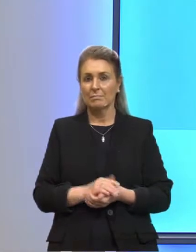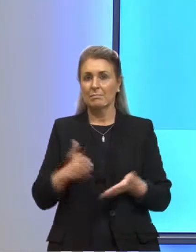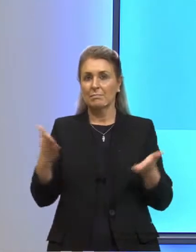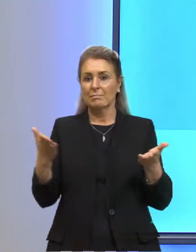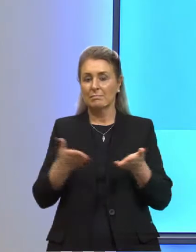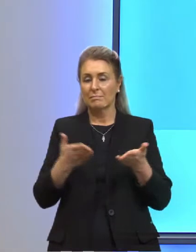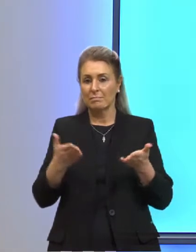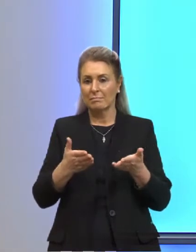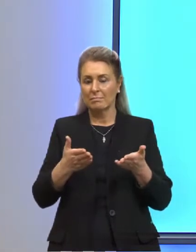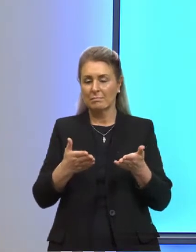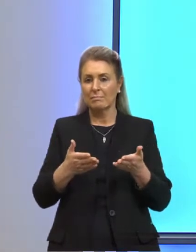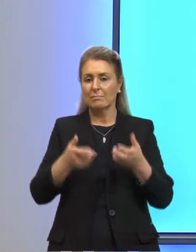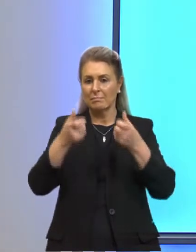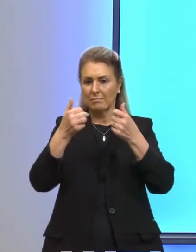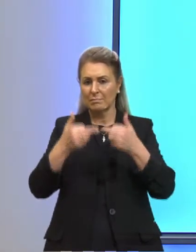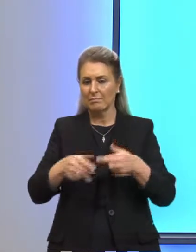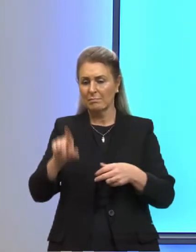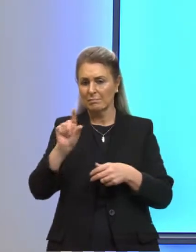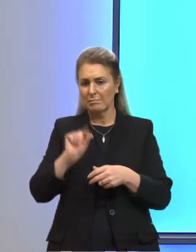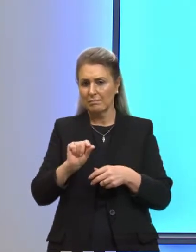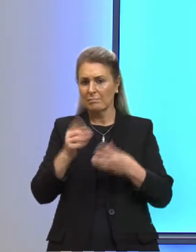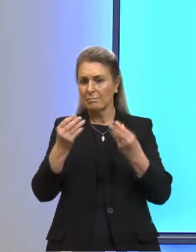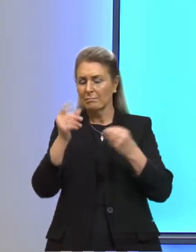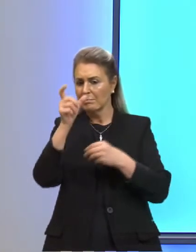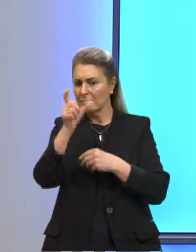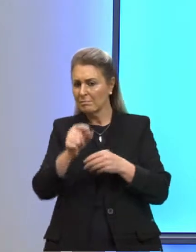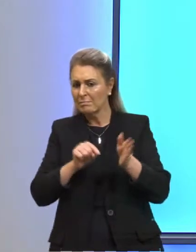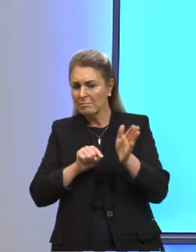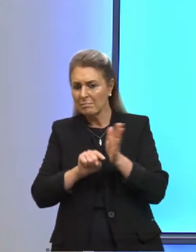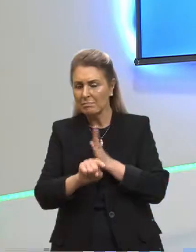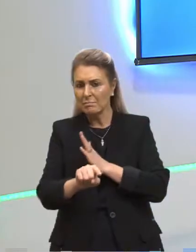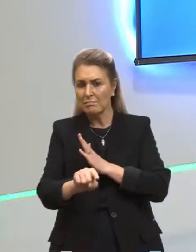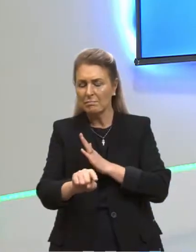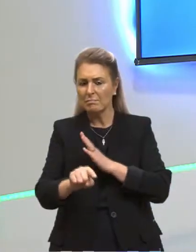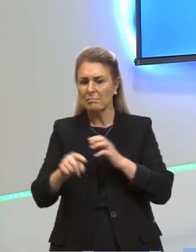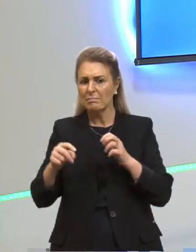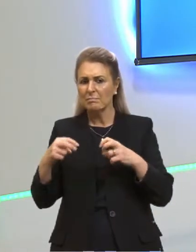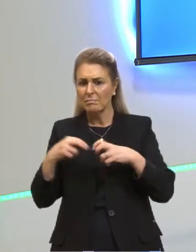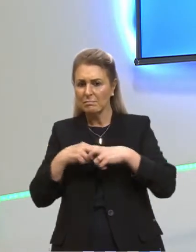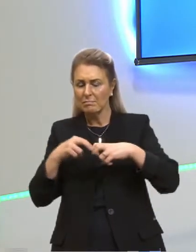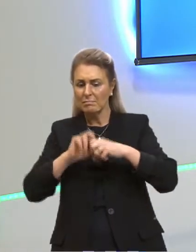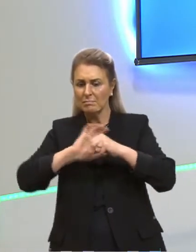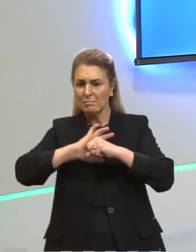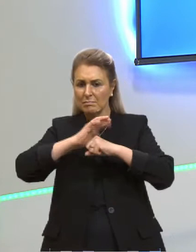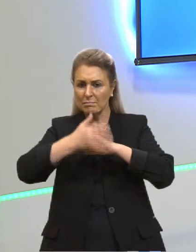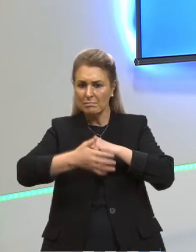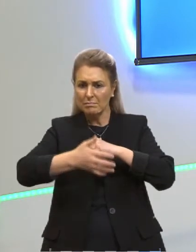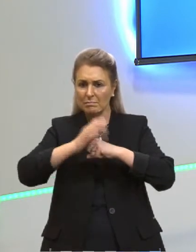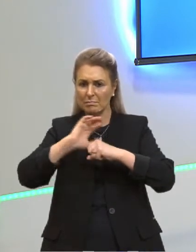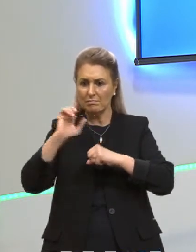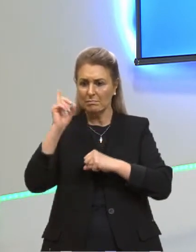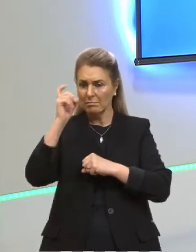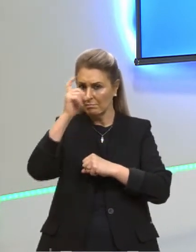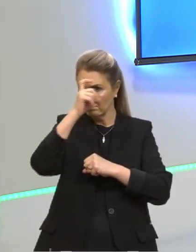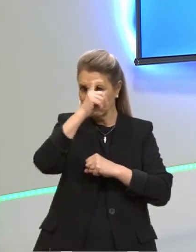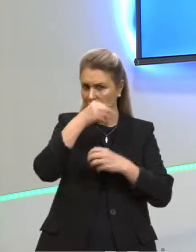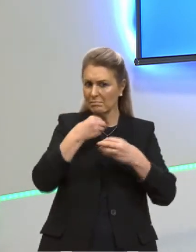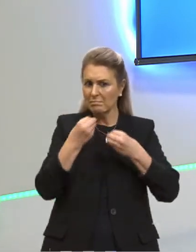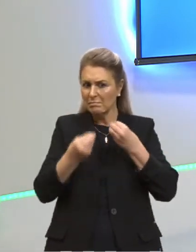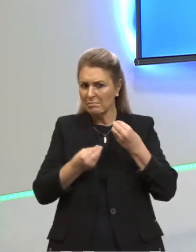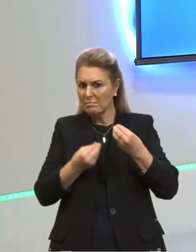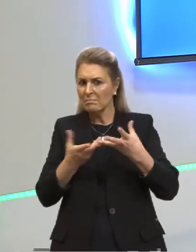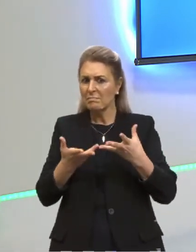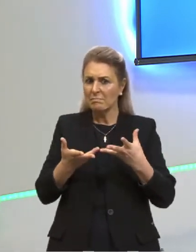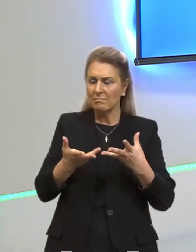sobre o que é a mecânica quântica. Muita gente se pergunta, a física quântica é difícil, como é que é?